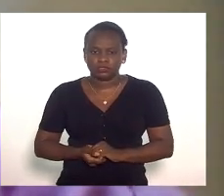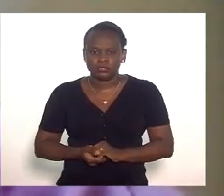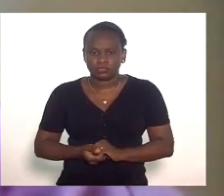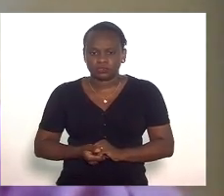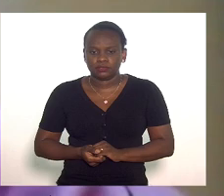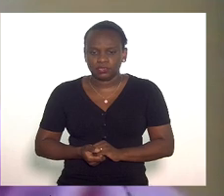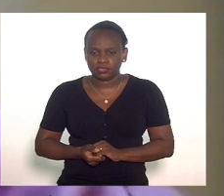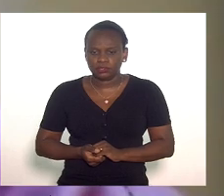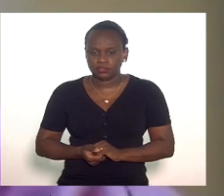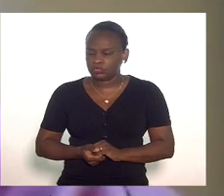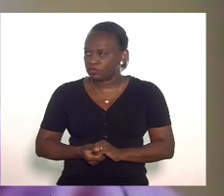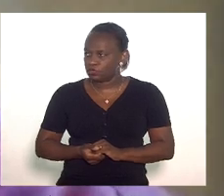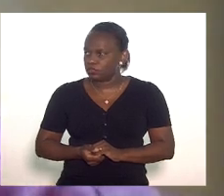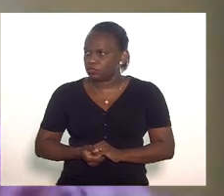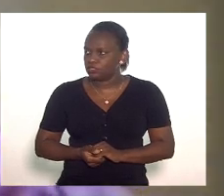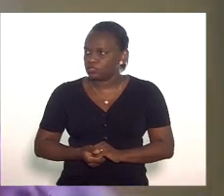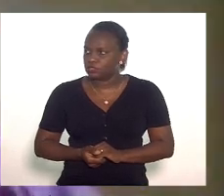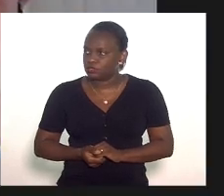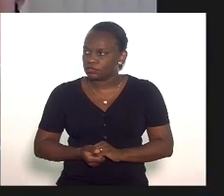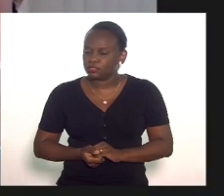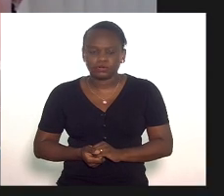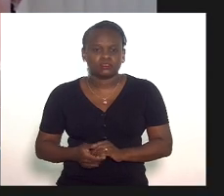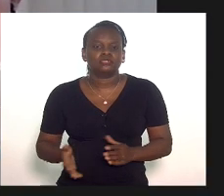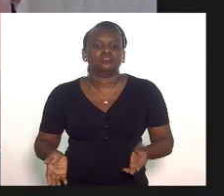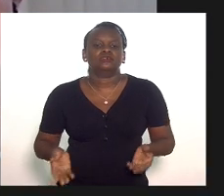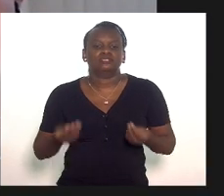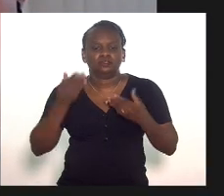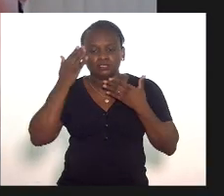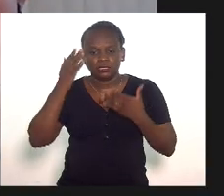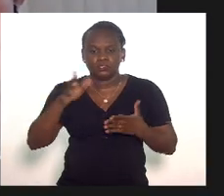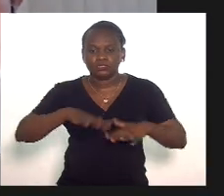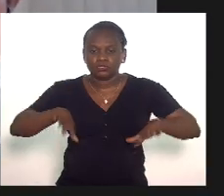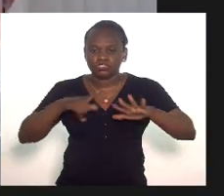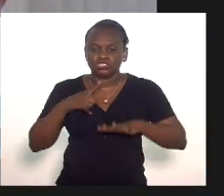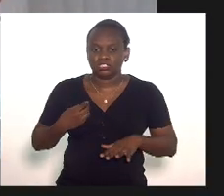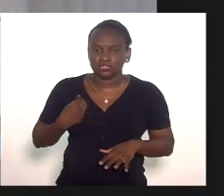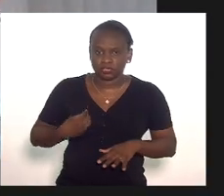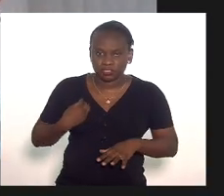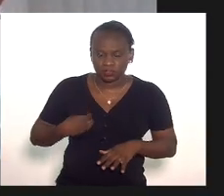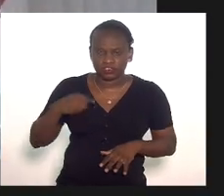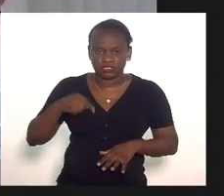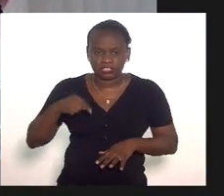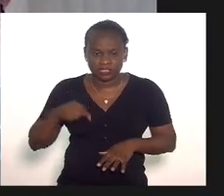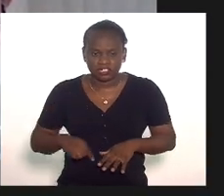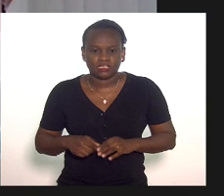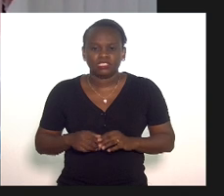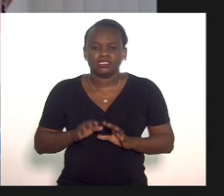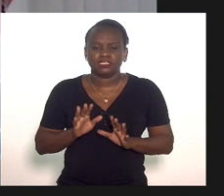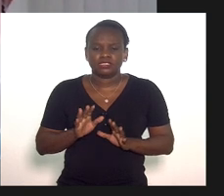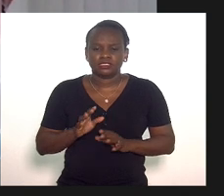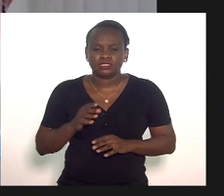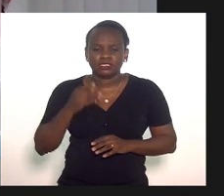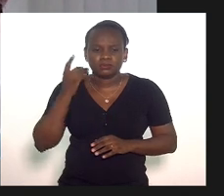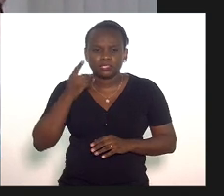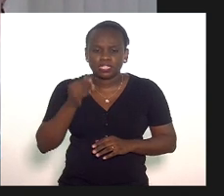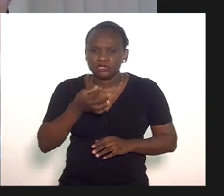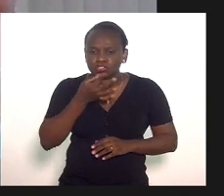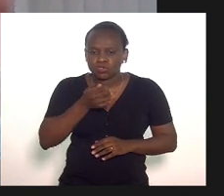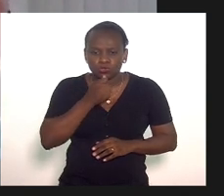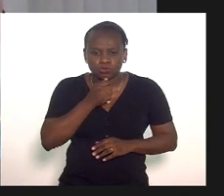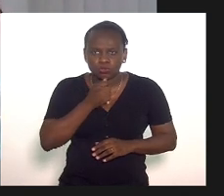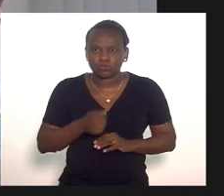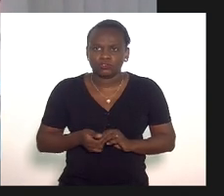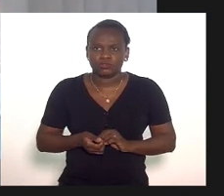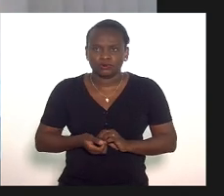Presidente deputados presentes aqui a todos que nos assistem através deputado está sem áudio